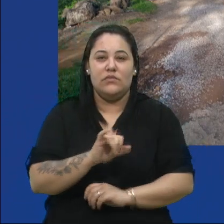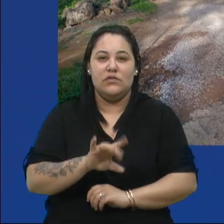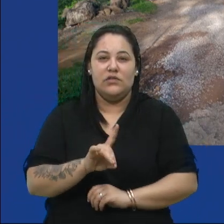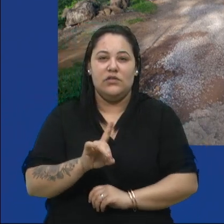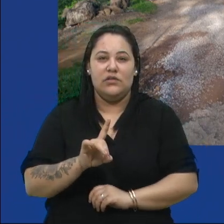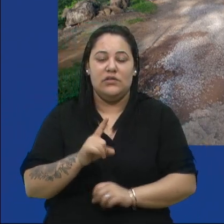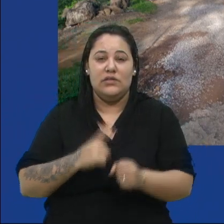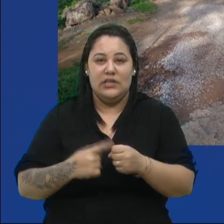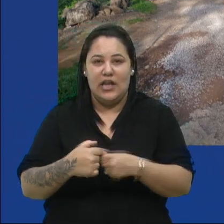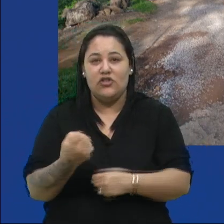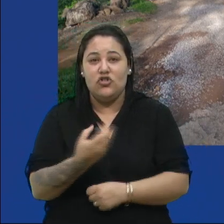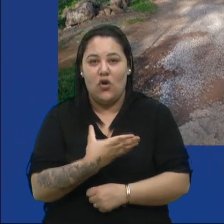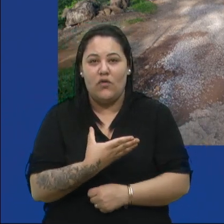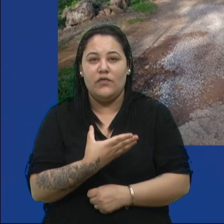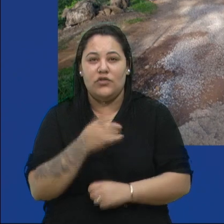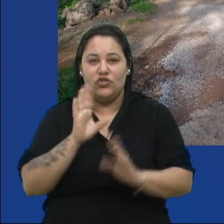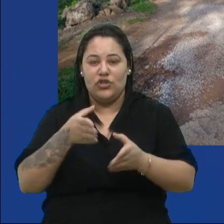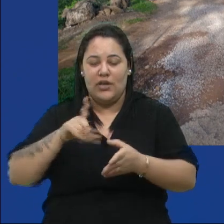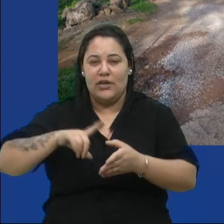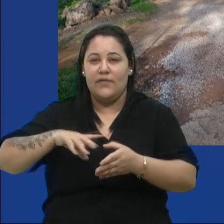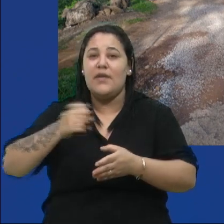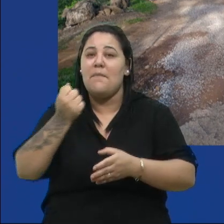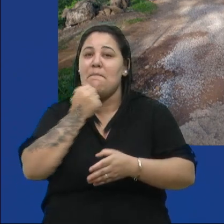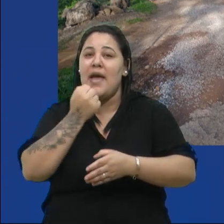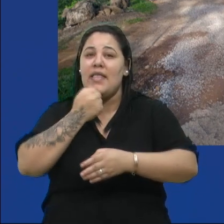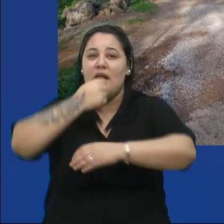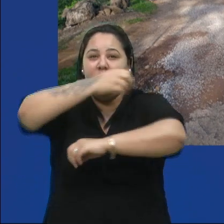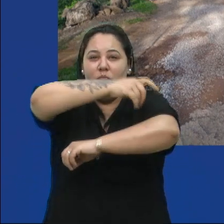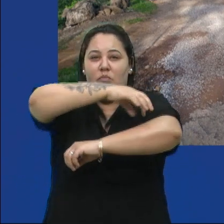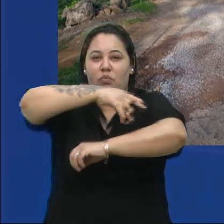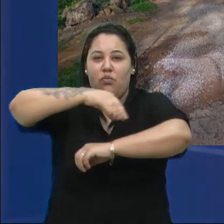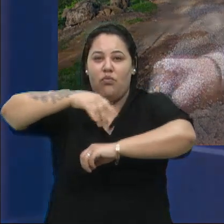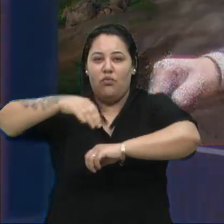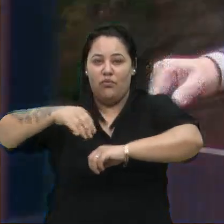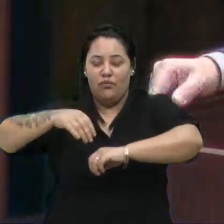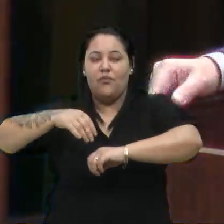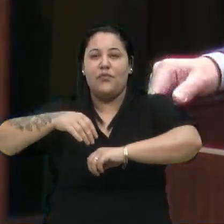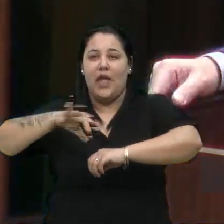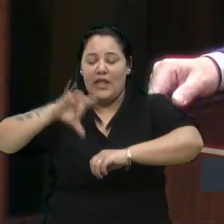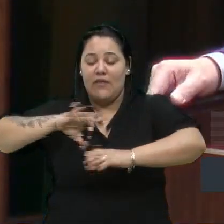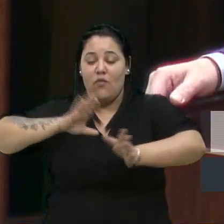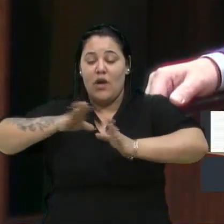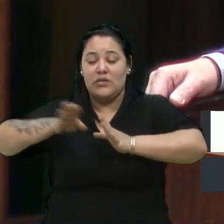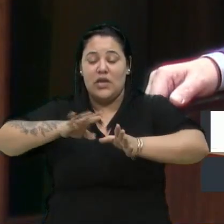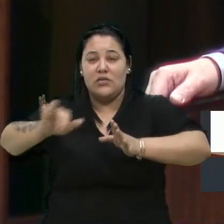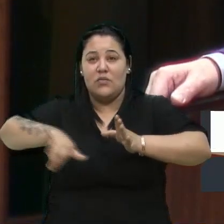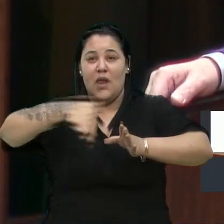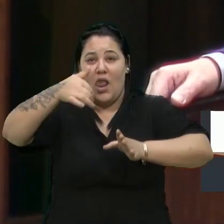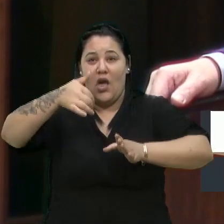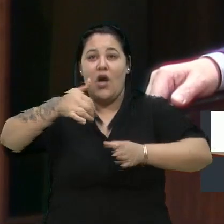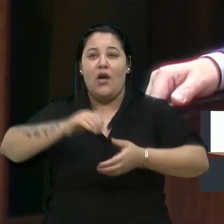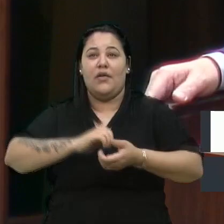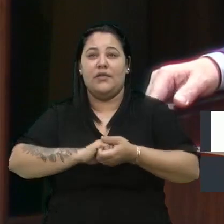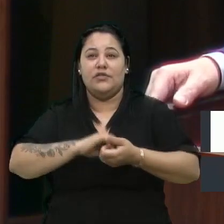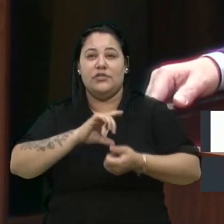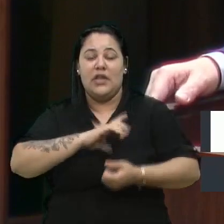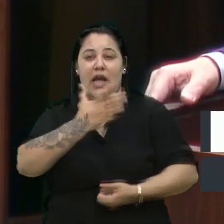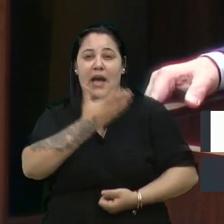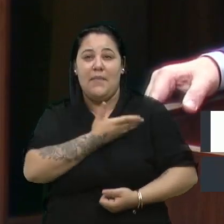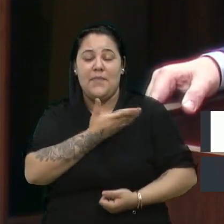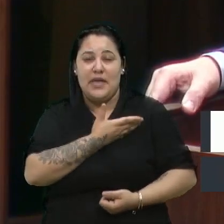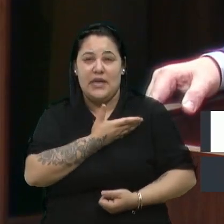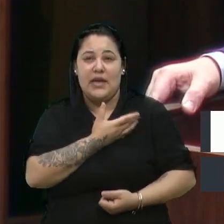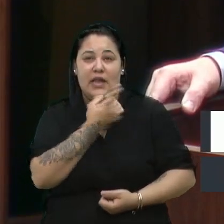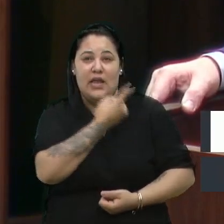cascalhada e teve o acesso melhorado. Nós estamos ali com a amiga Clícia, ali do lado do bairro